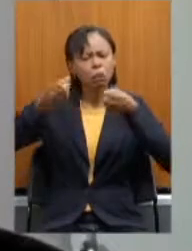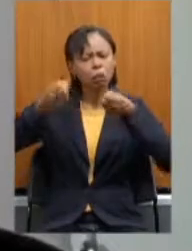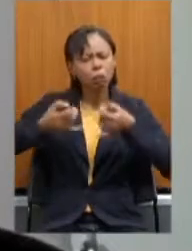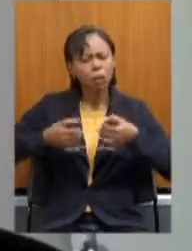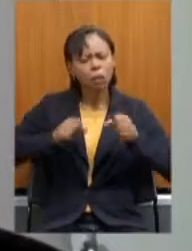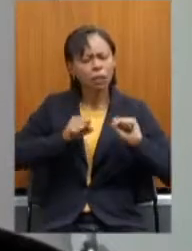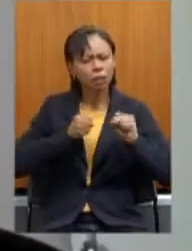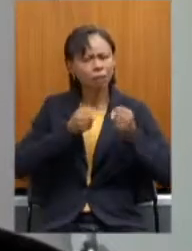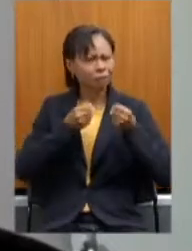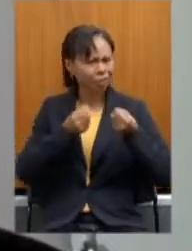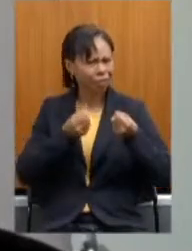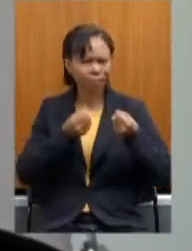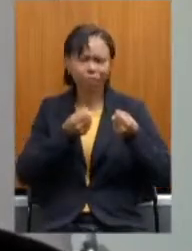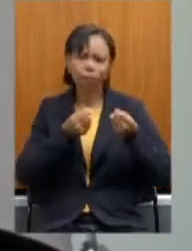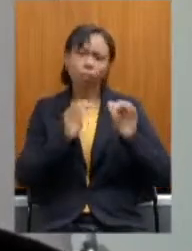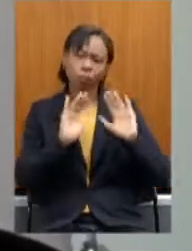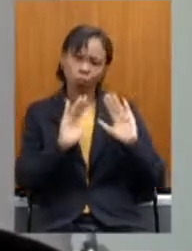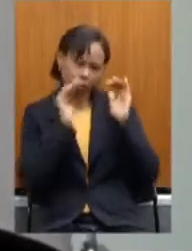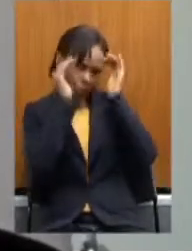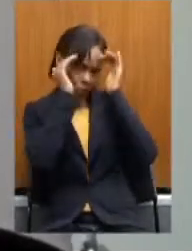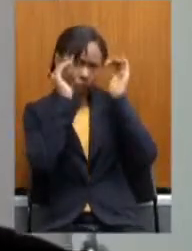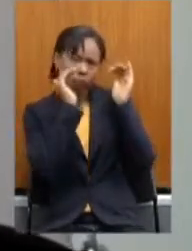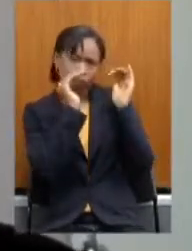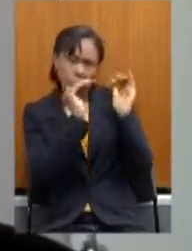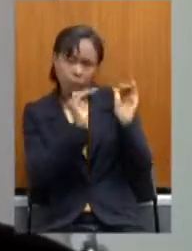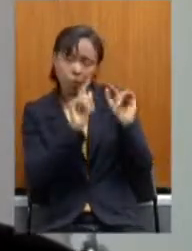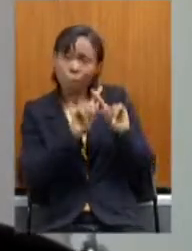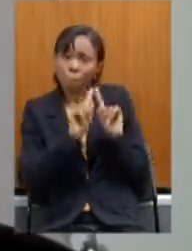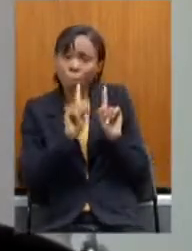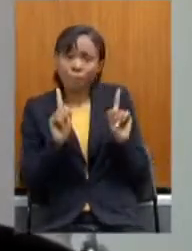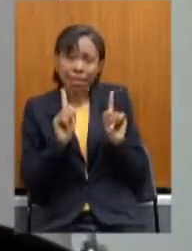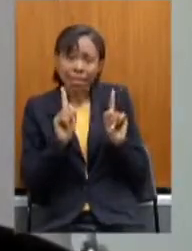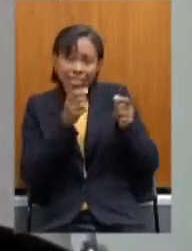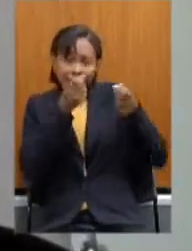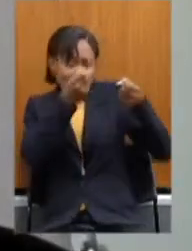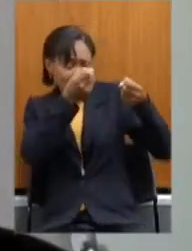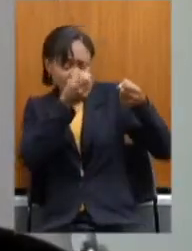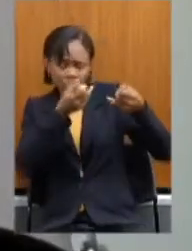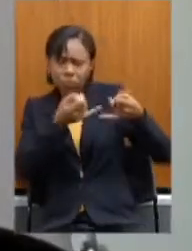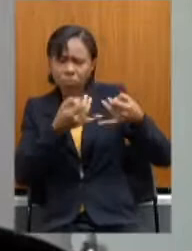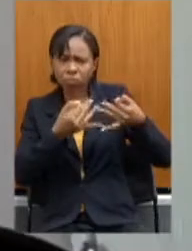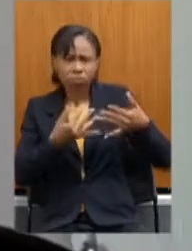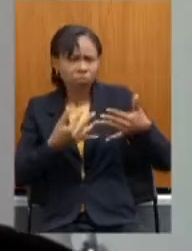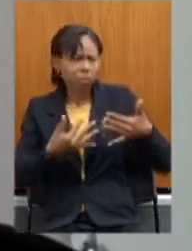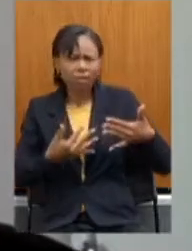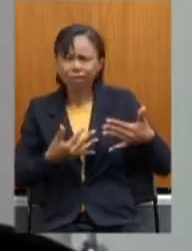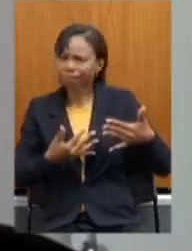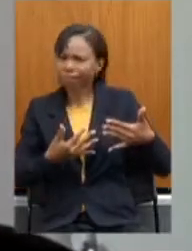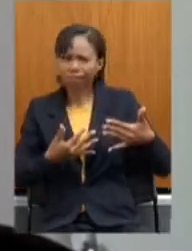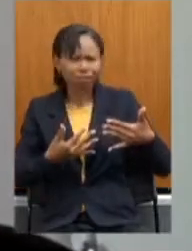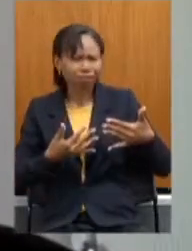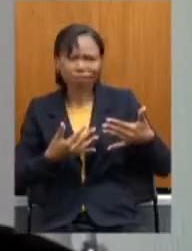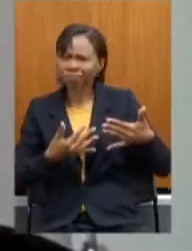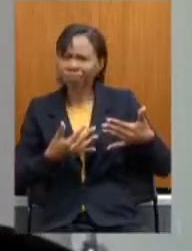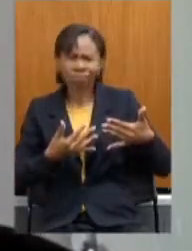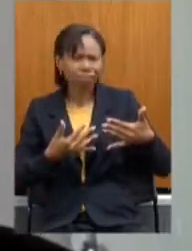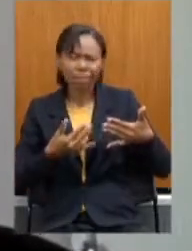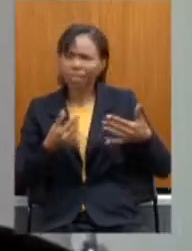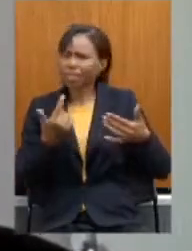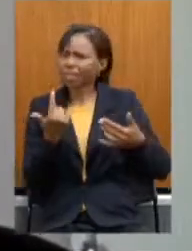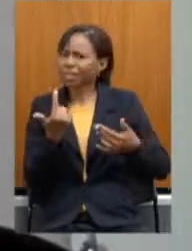argumentos com todo respeito que não se sustentam em análises